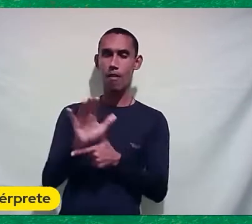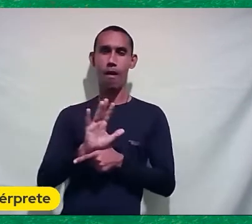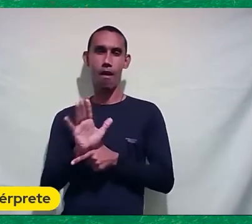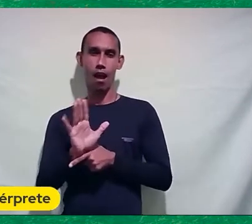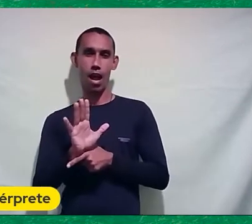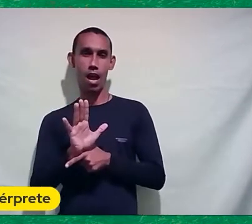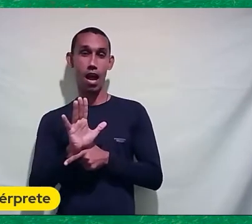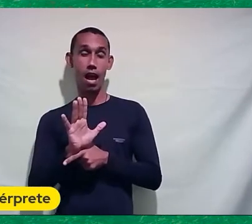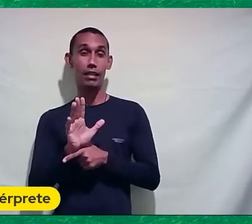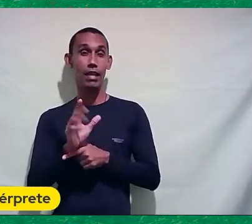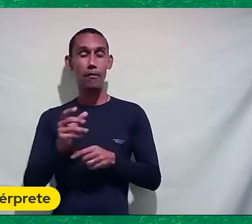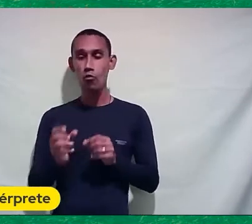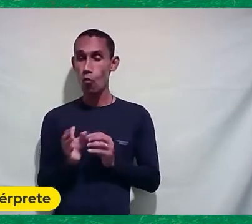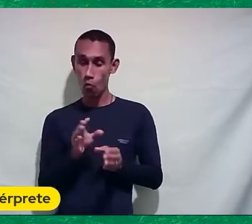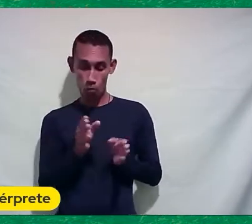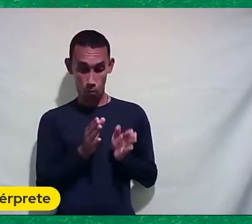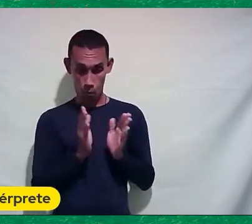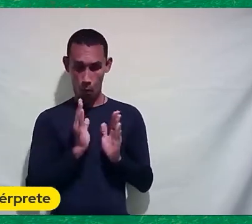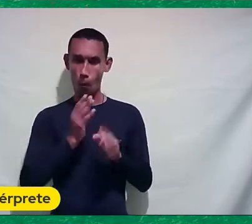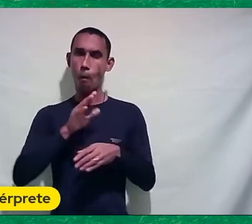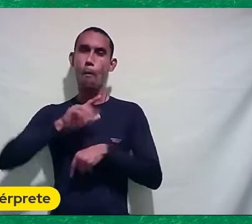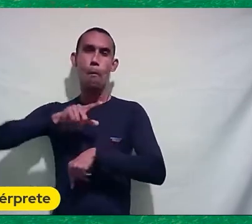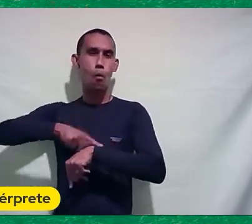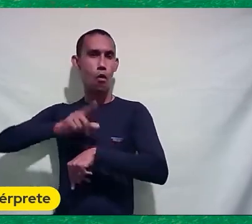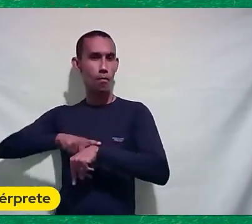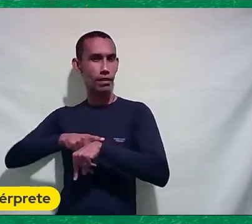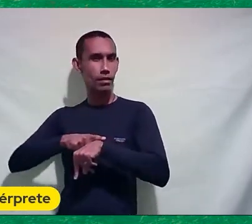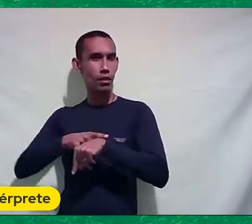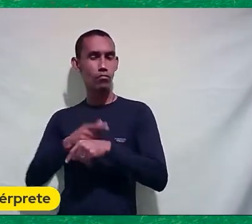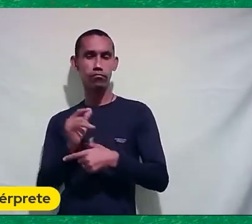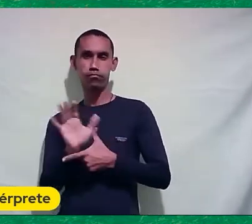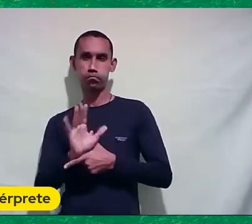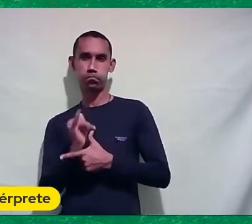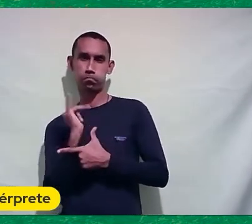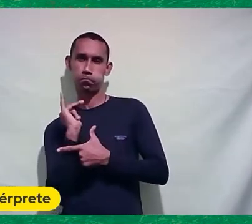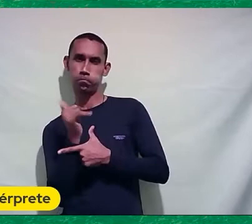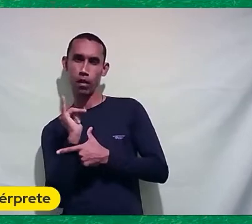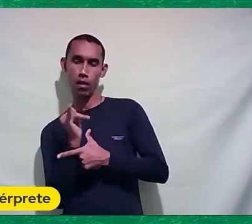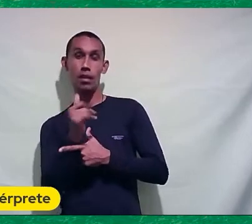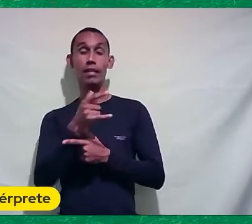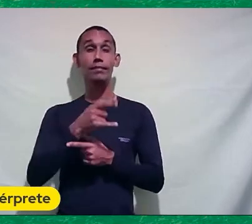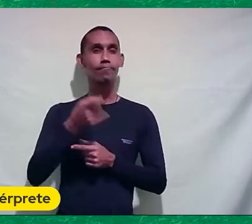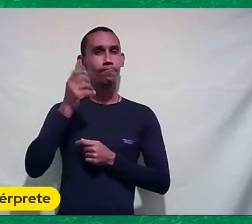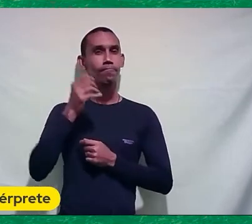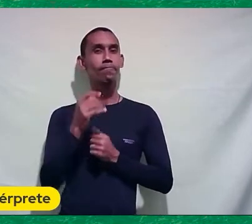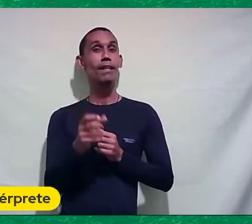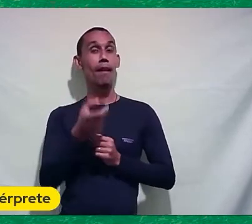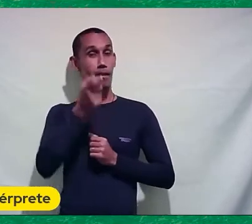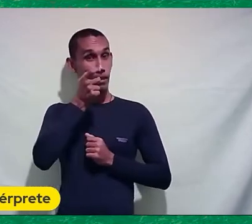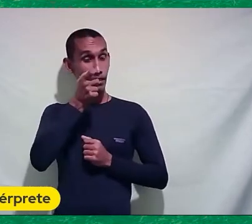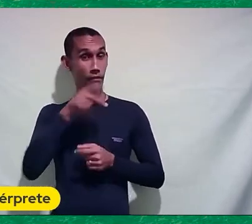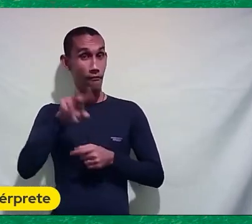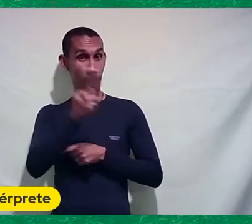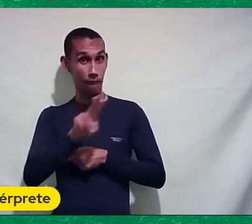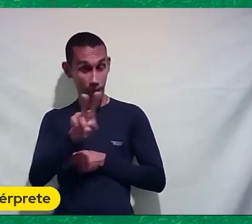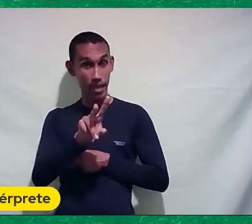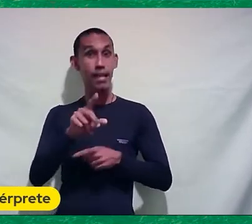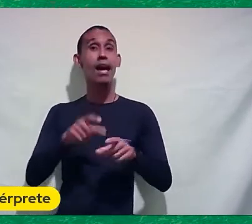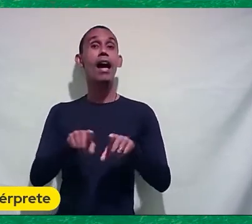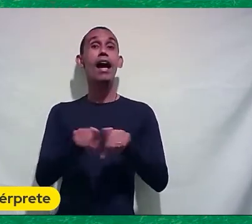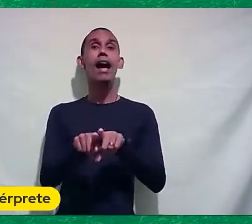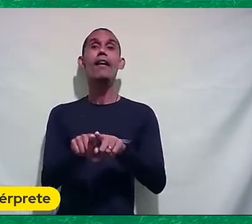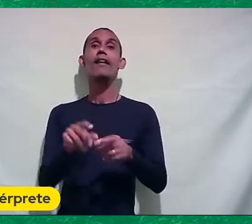a parte Que tocava o documentário Acho que é interessante isso nele também De ver a realidade